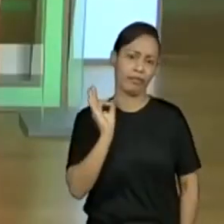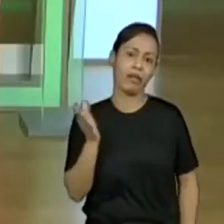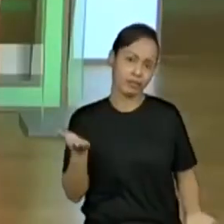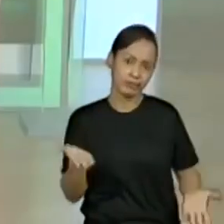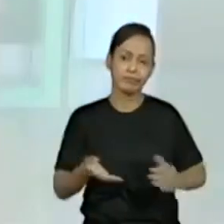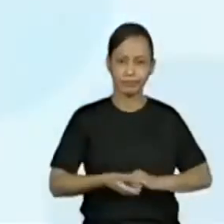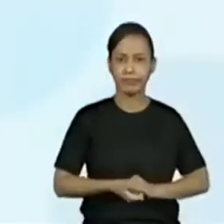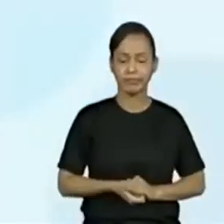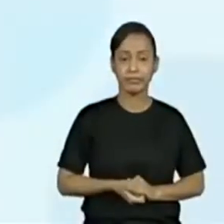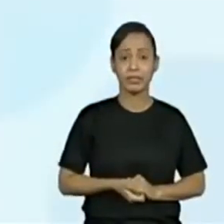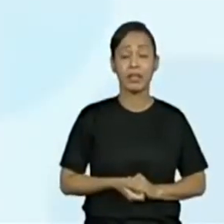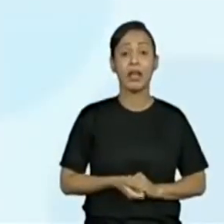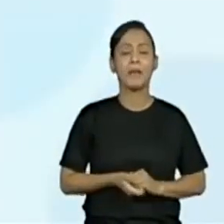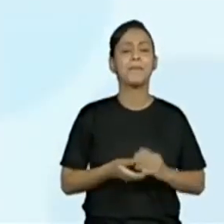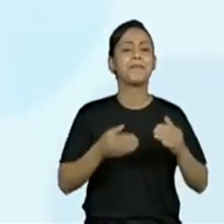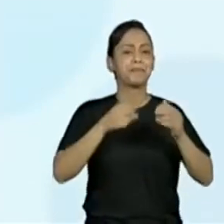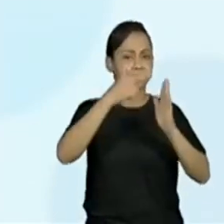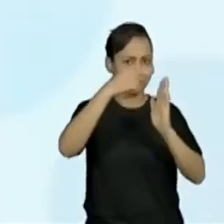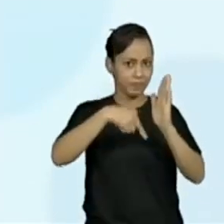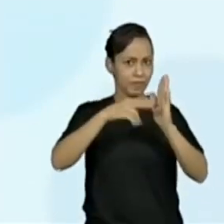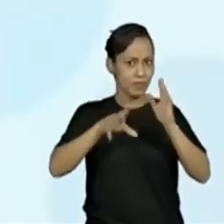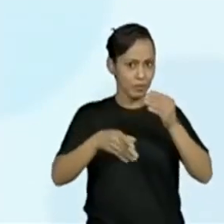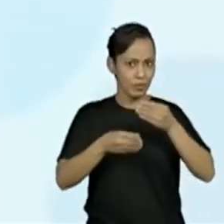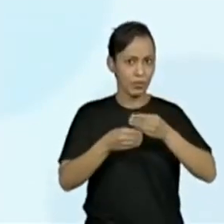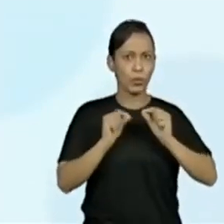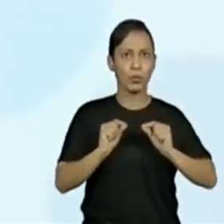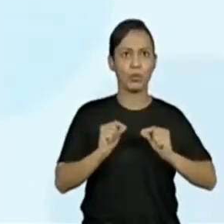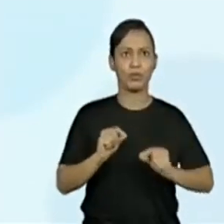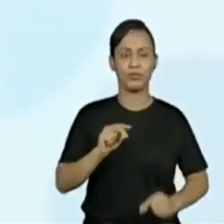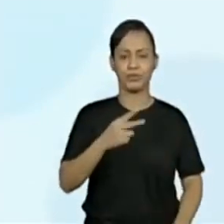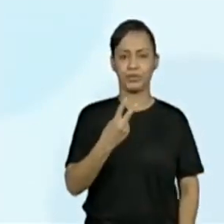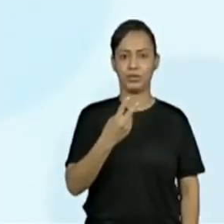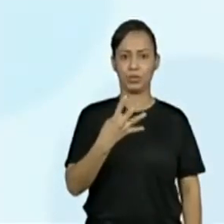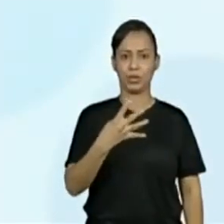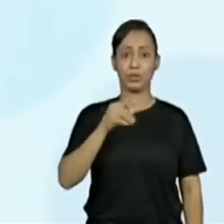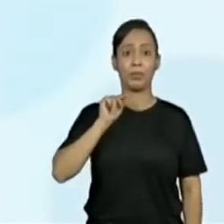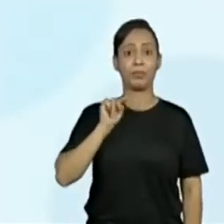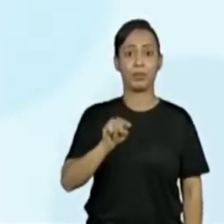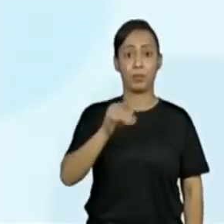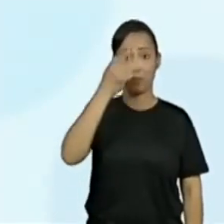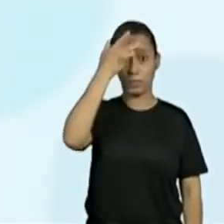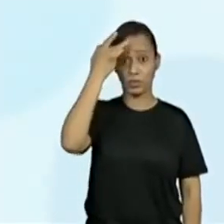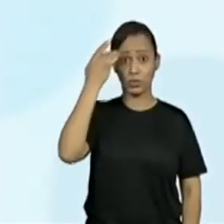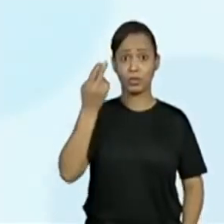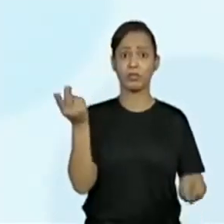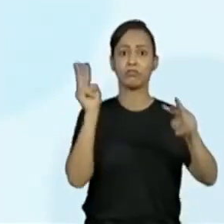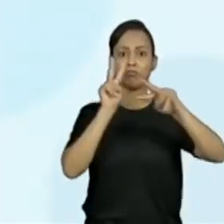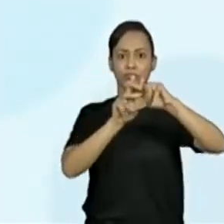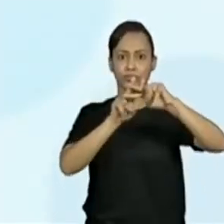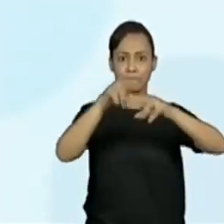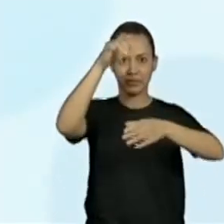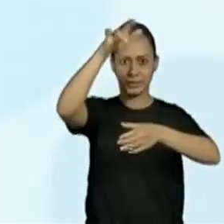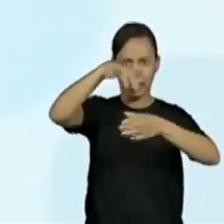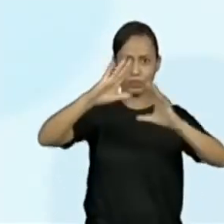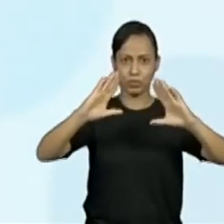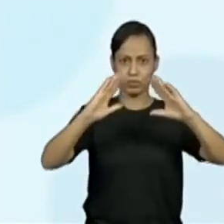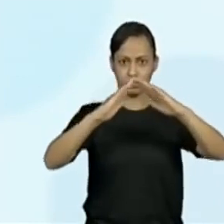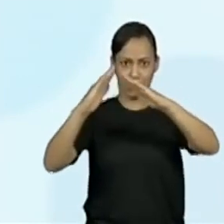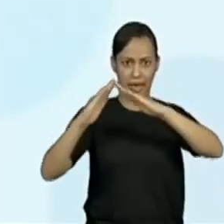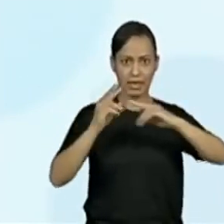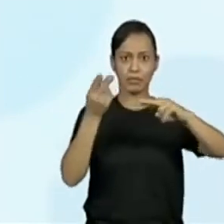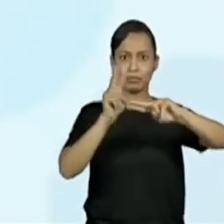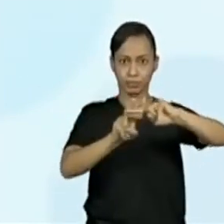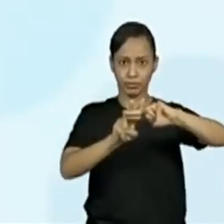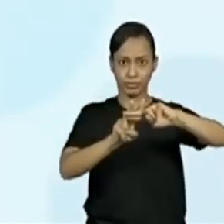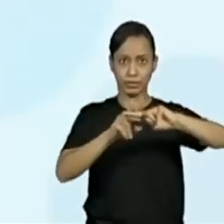Também já foram imunizadas 24 mil pessoas do sistema prisional, 160,2 mil